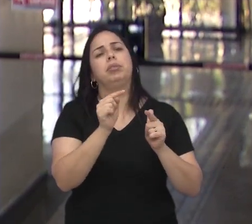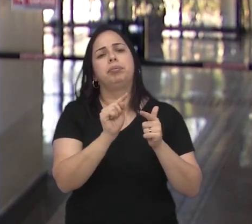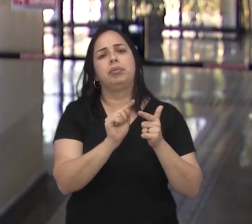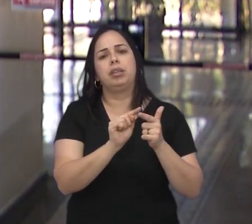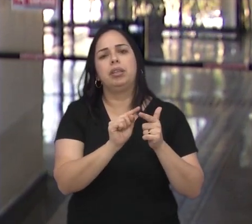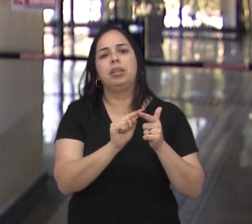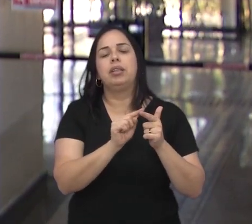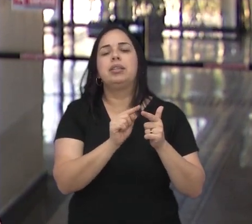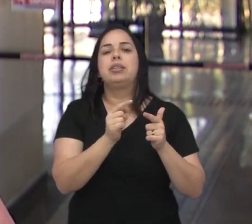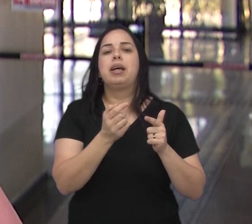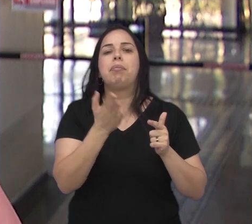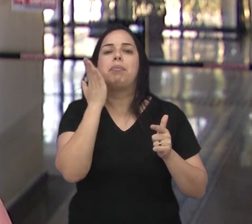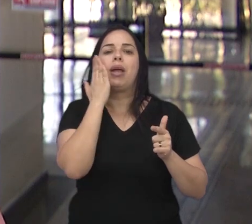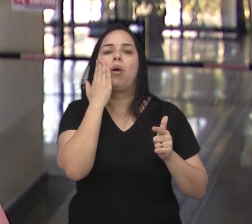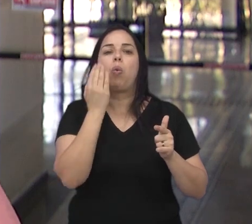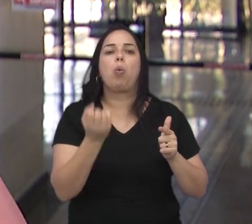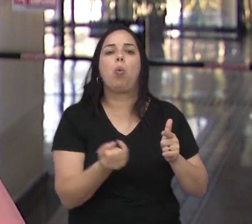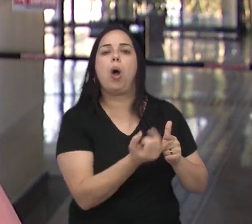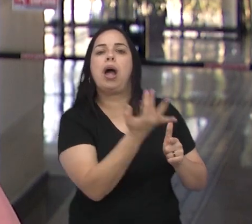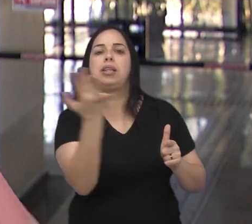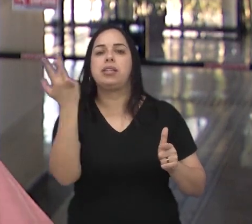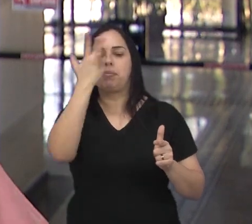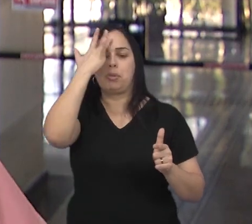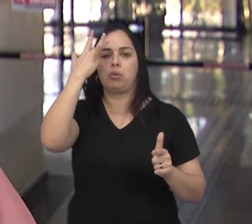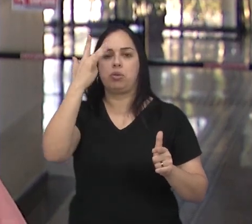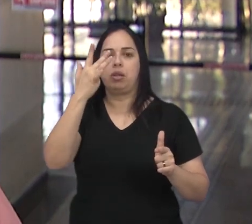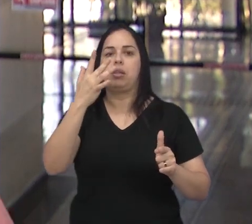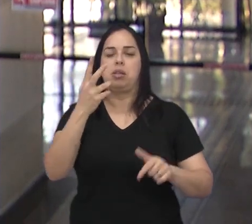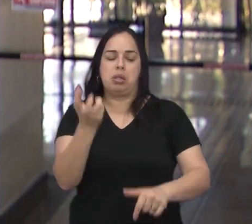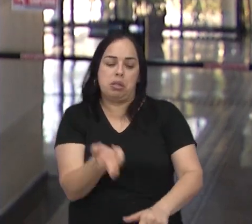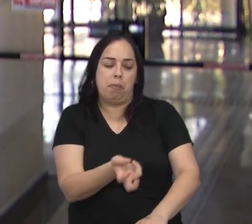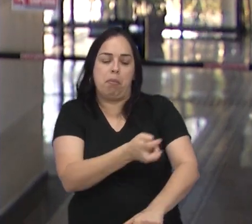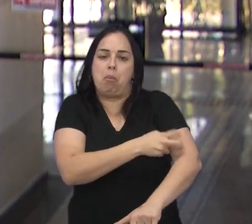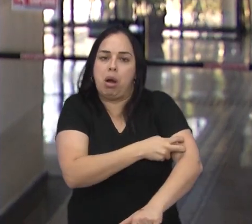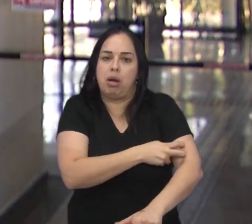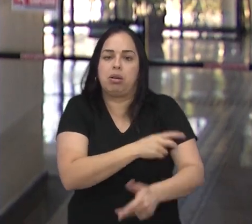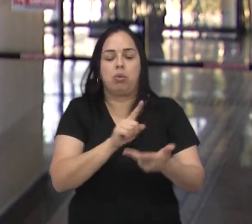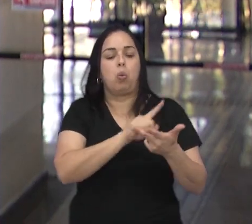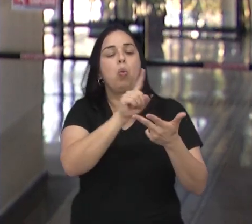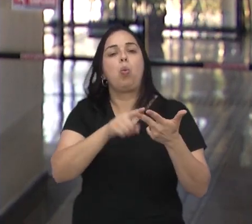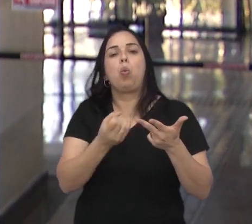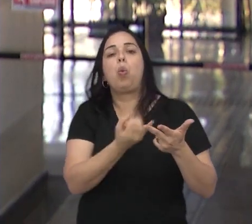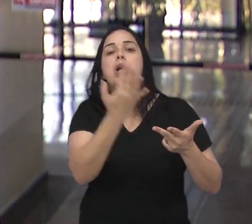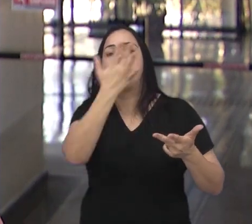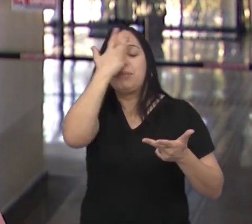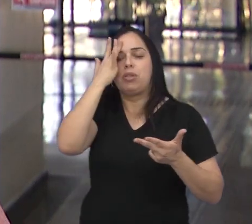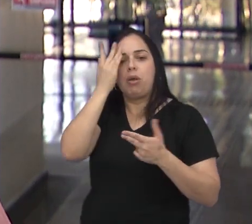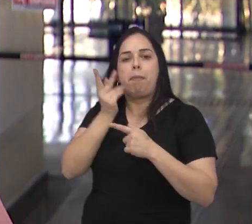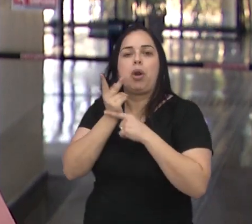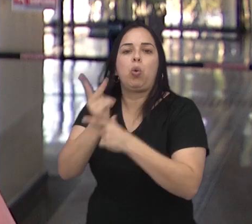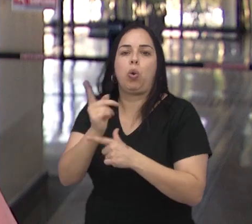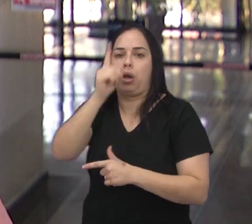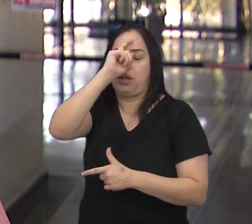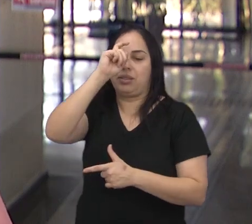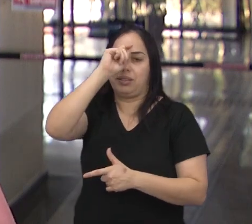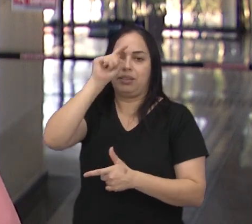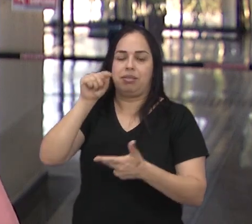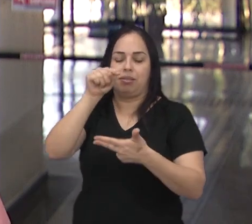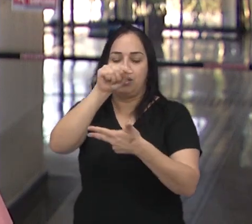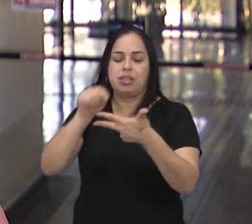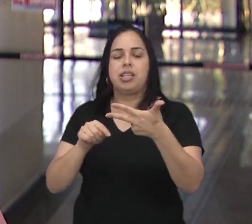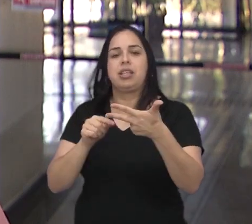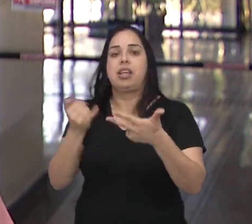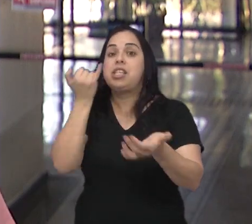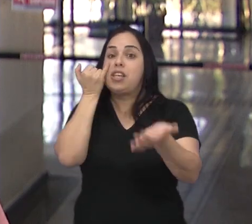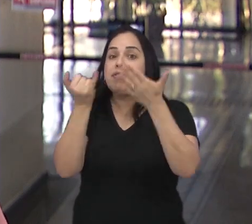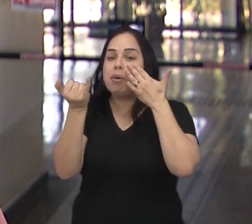indicativos, vão ter a quantidade de pessoas que foram atingidas, o que foi feito, quantas pessoas procurou. E